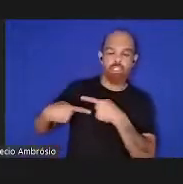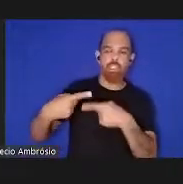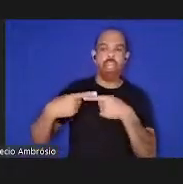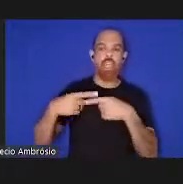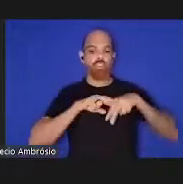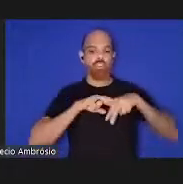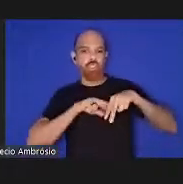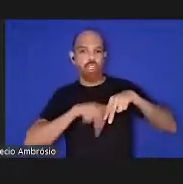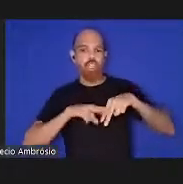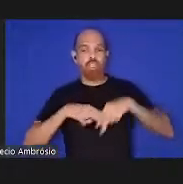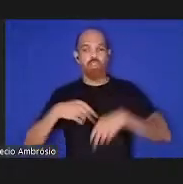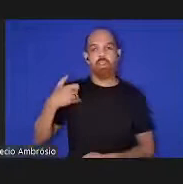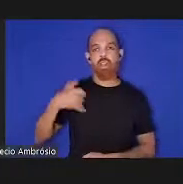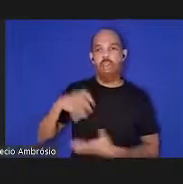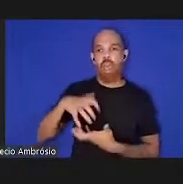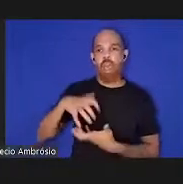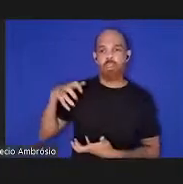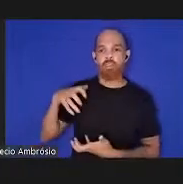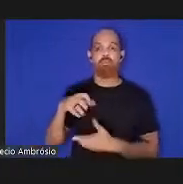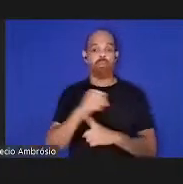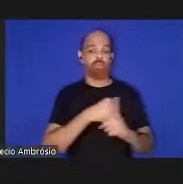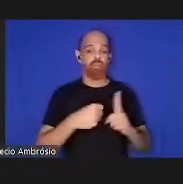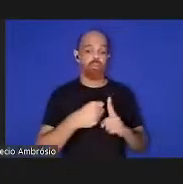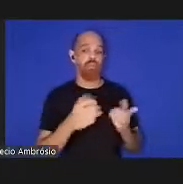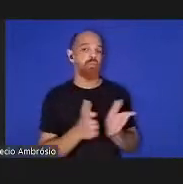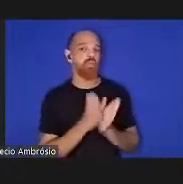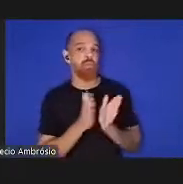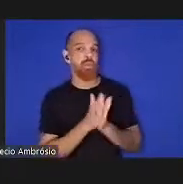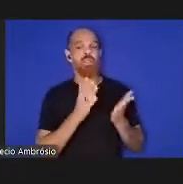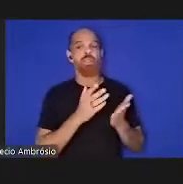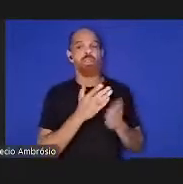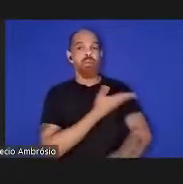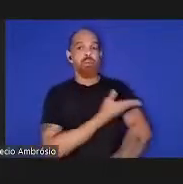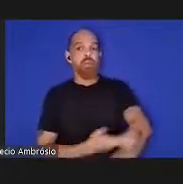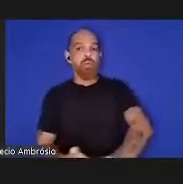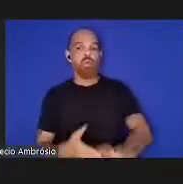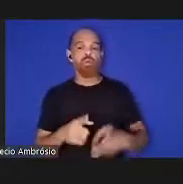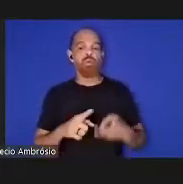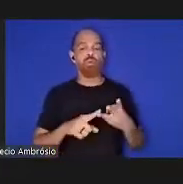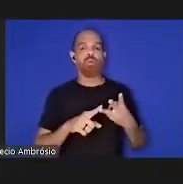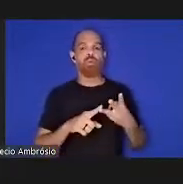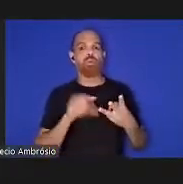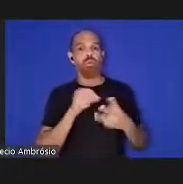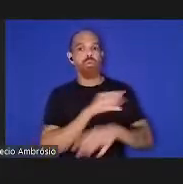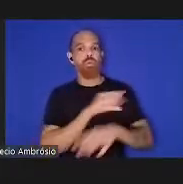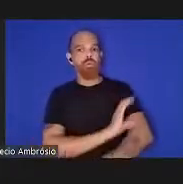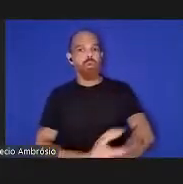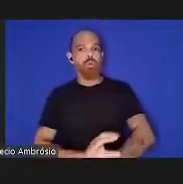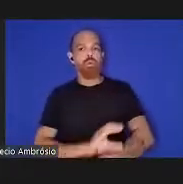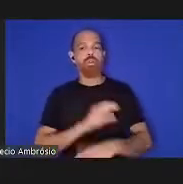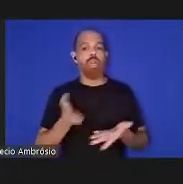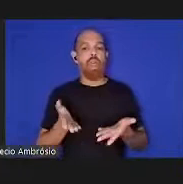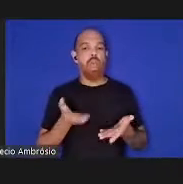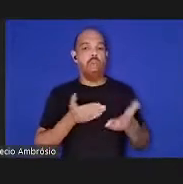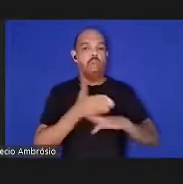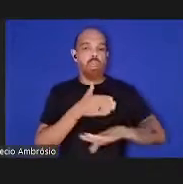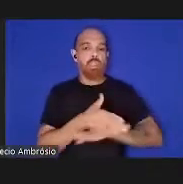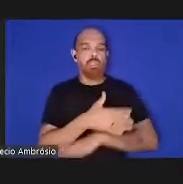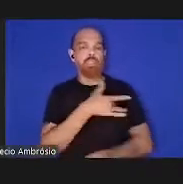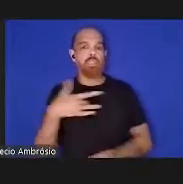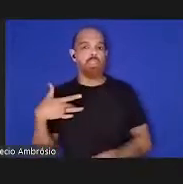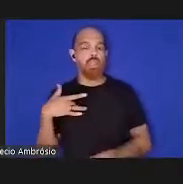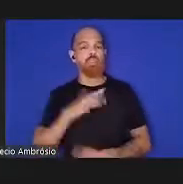idade de fatores sociais como pobreza práticas culturais sistemas de assistência à saúde e apoio social estigma e